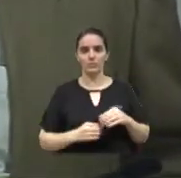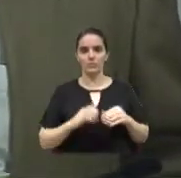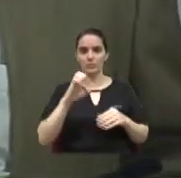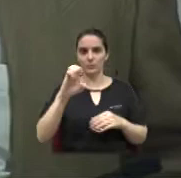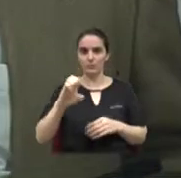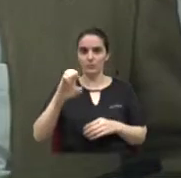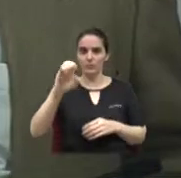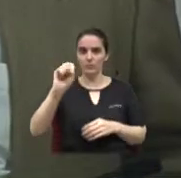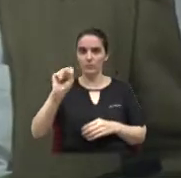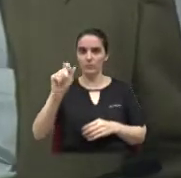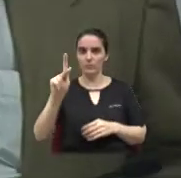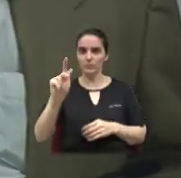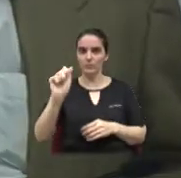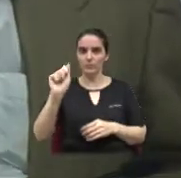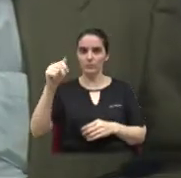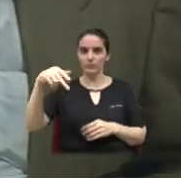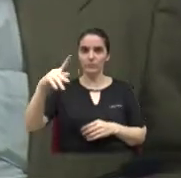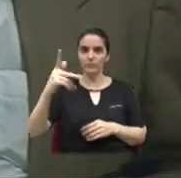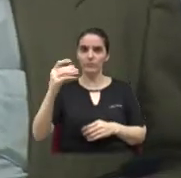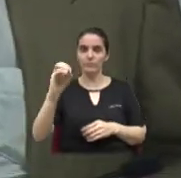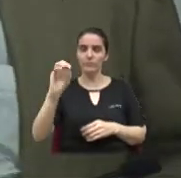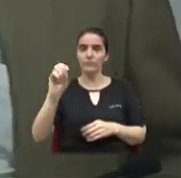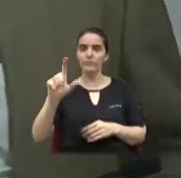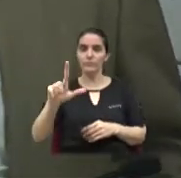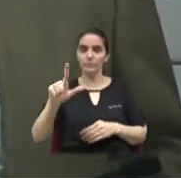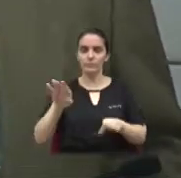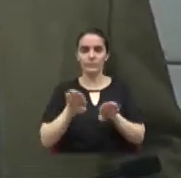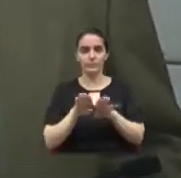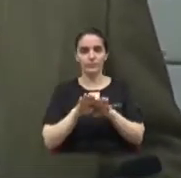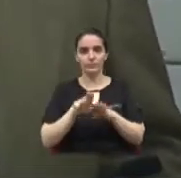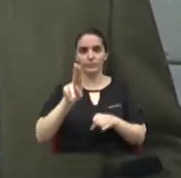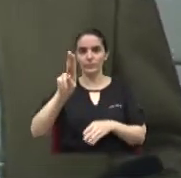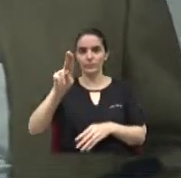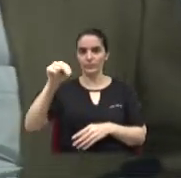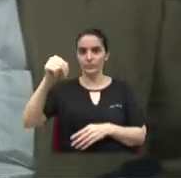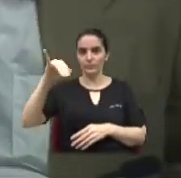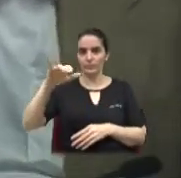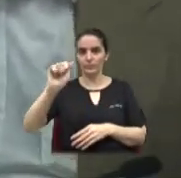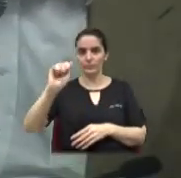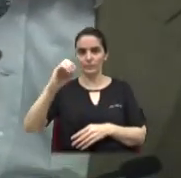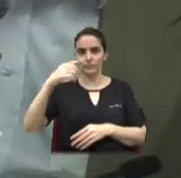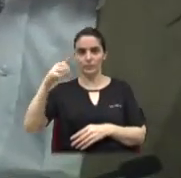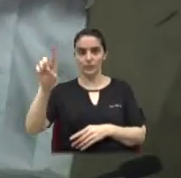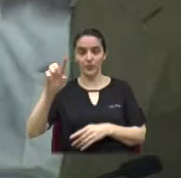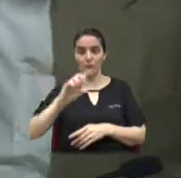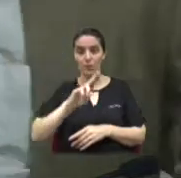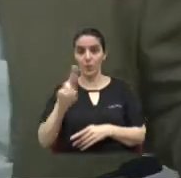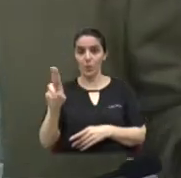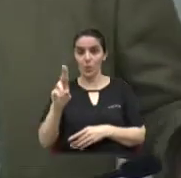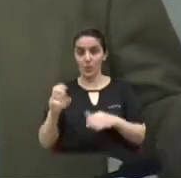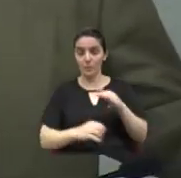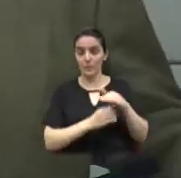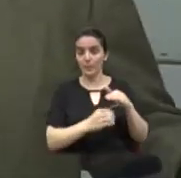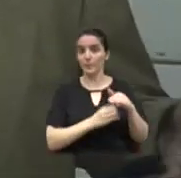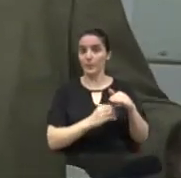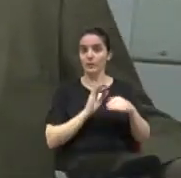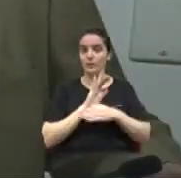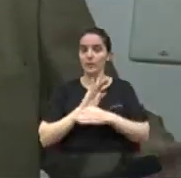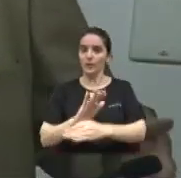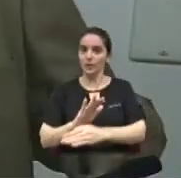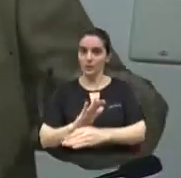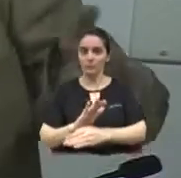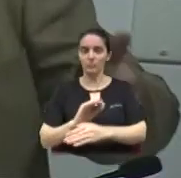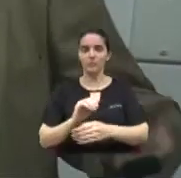hoje, União Resgate, que faz esse trabalho há muitos anos para ajudar o município, que faz parte de uma empresa de